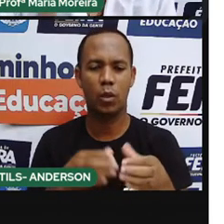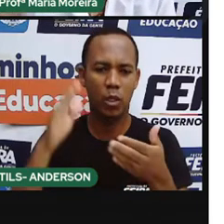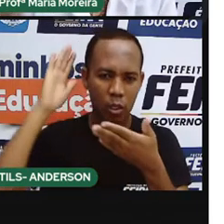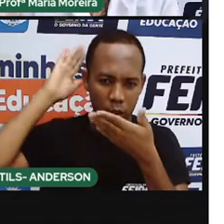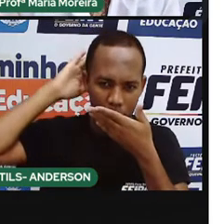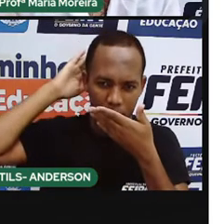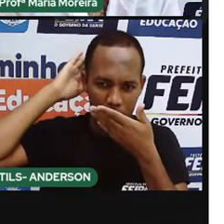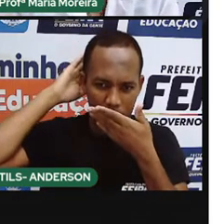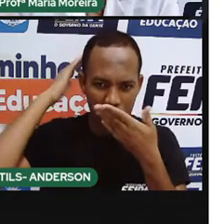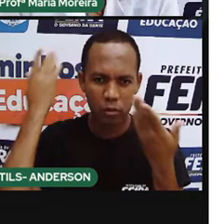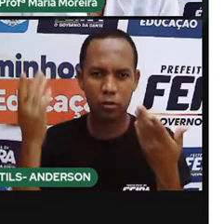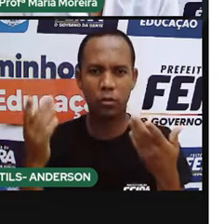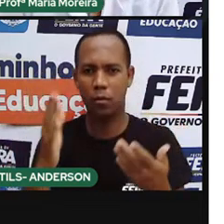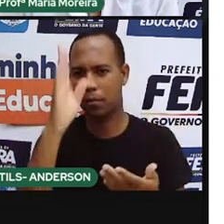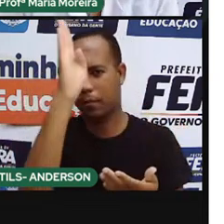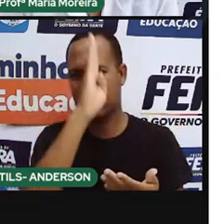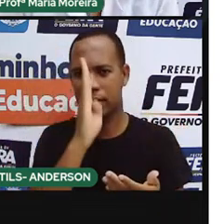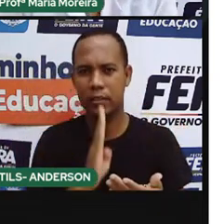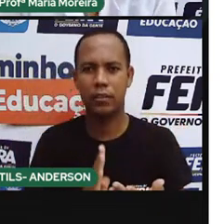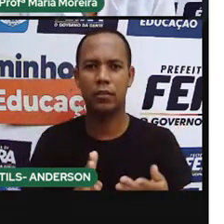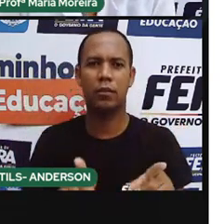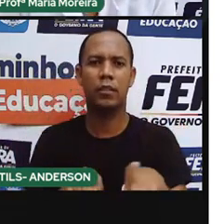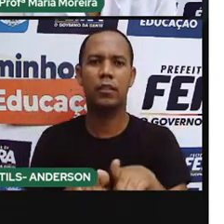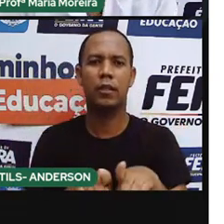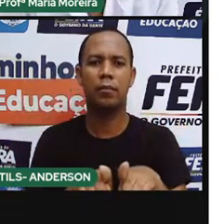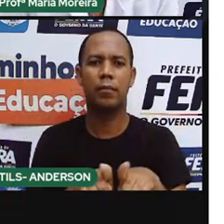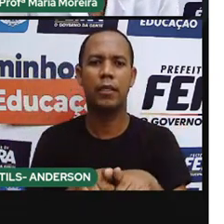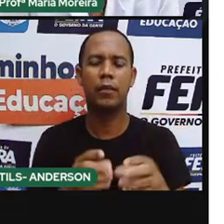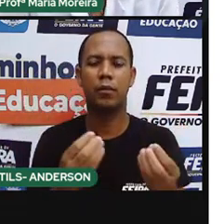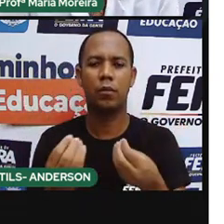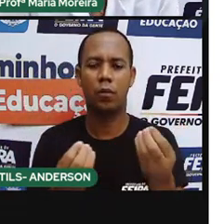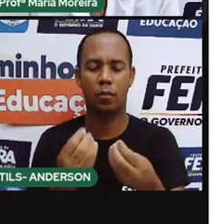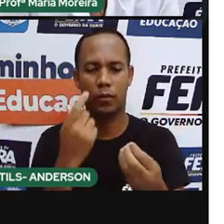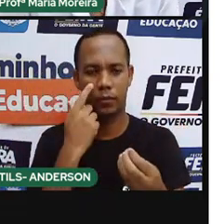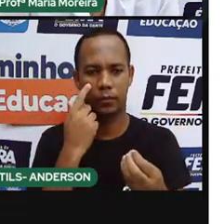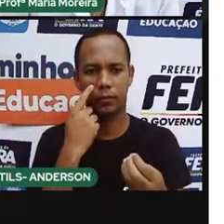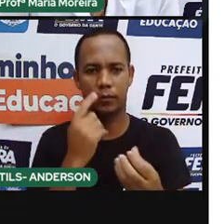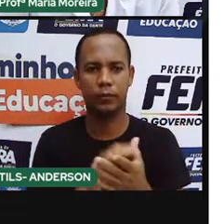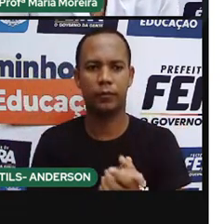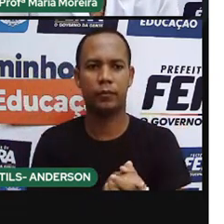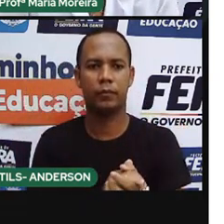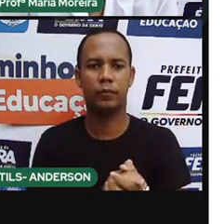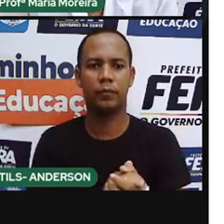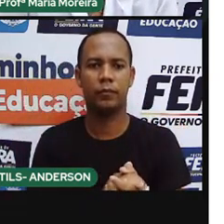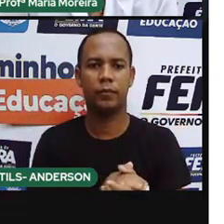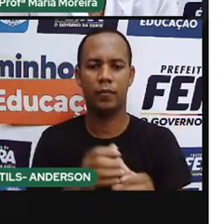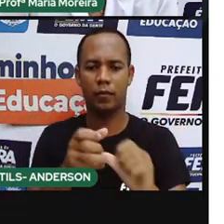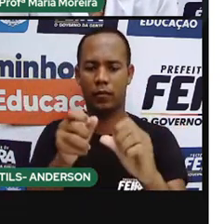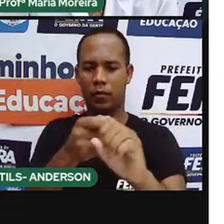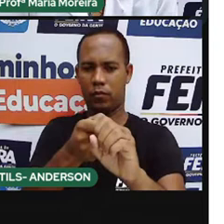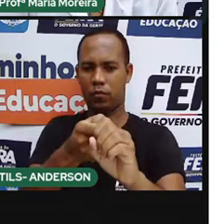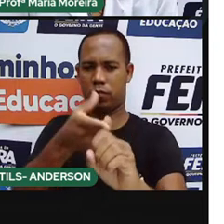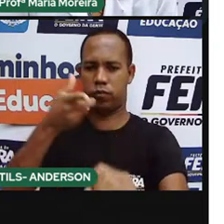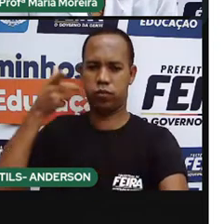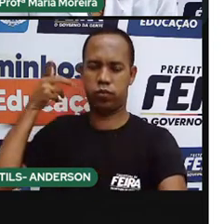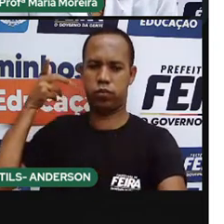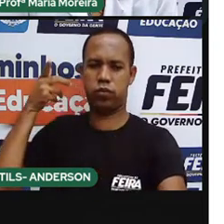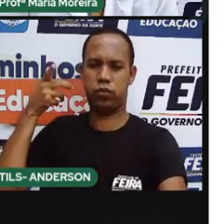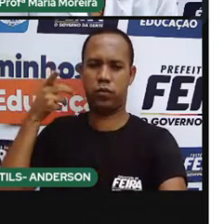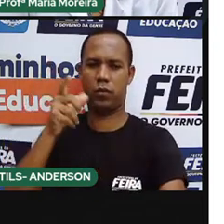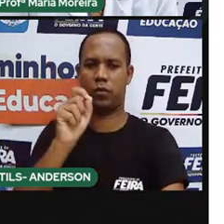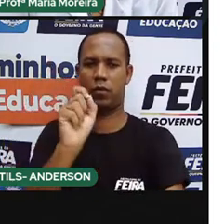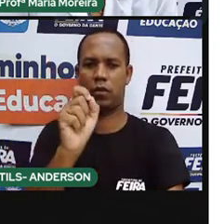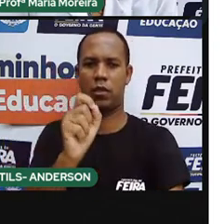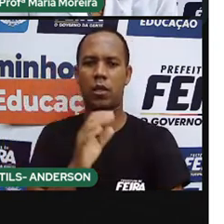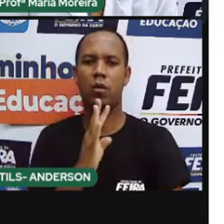que ocuparam o Brasil, inclusive teve uma atividade na ZRU. A arma mais conhecida dos indígenas